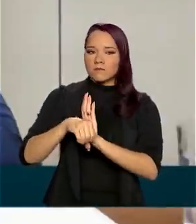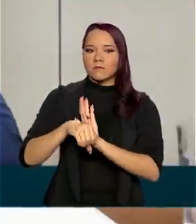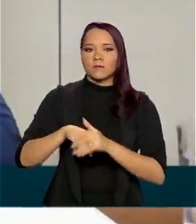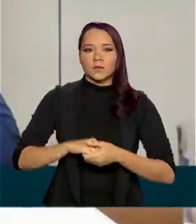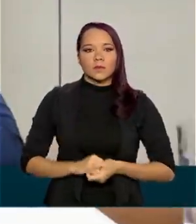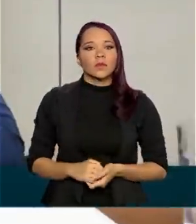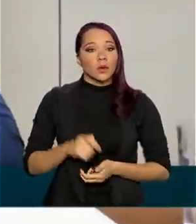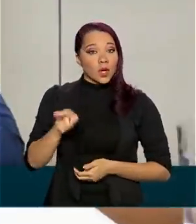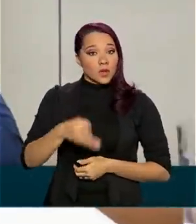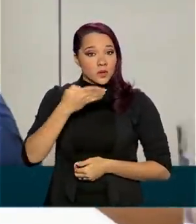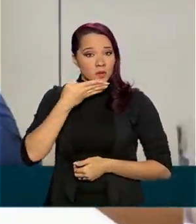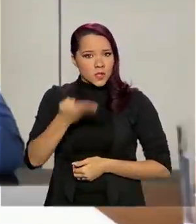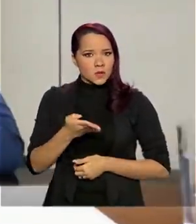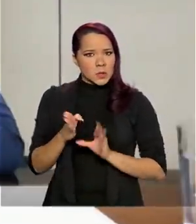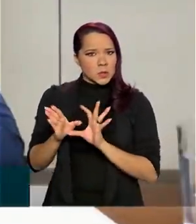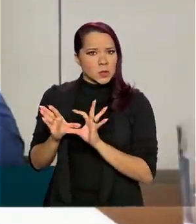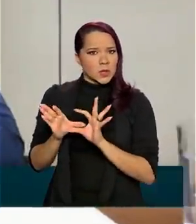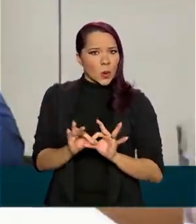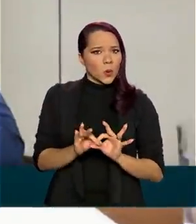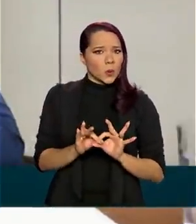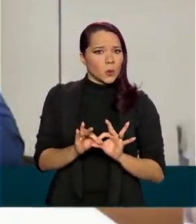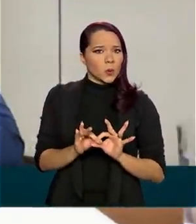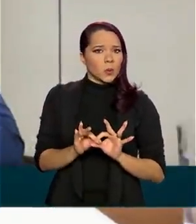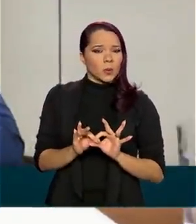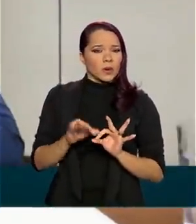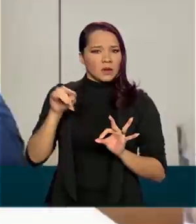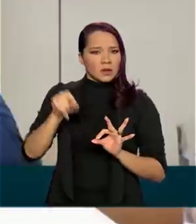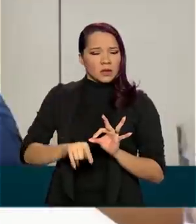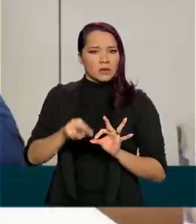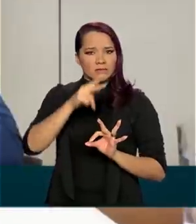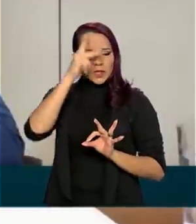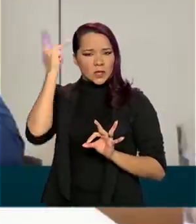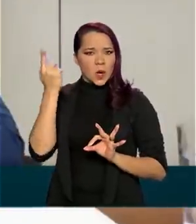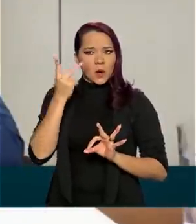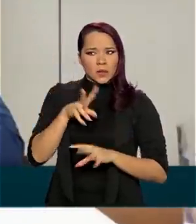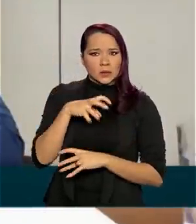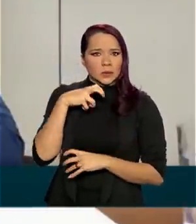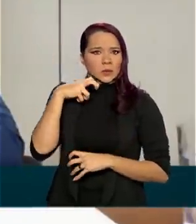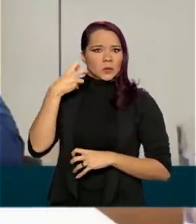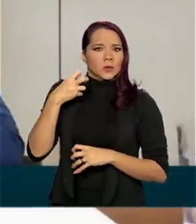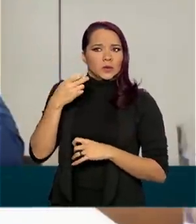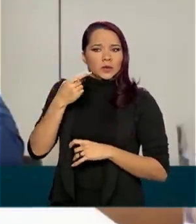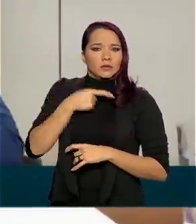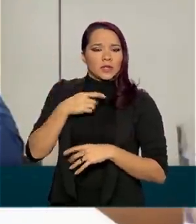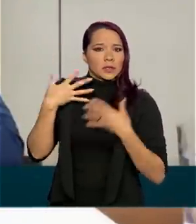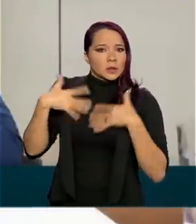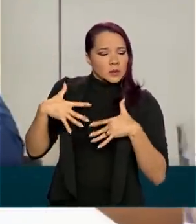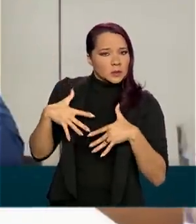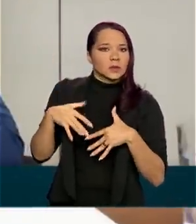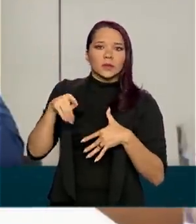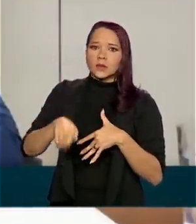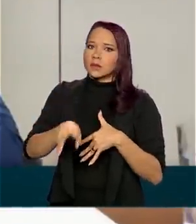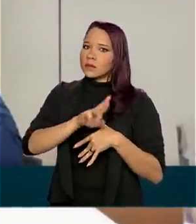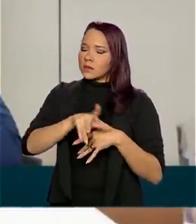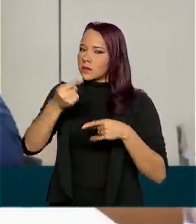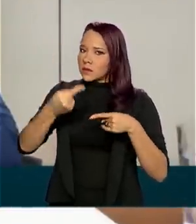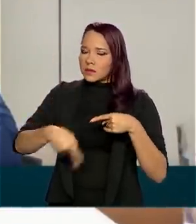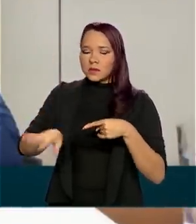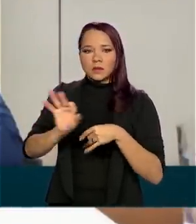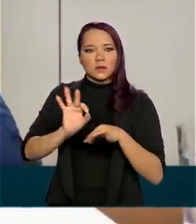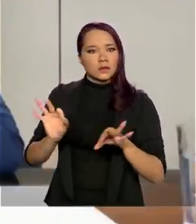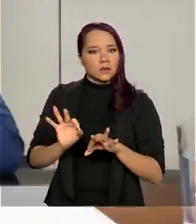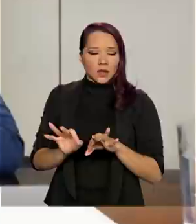Esse tipo de relação que constrange esse pequeno agricultor não é a ideal.